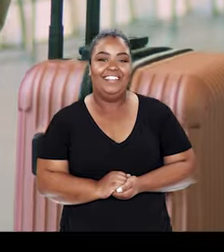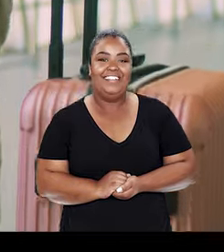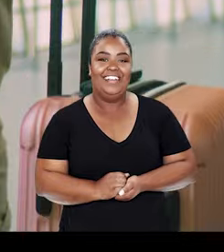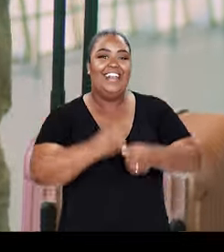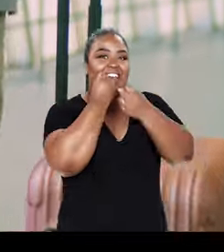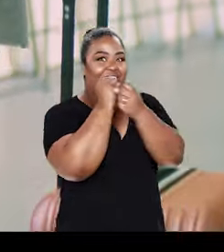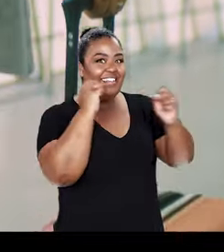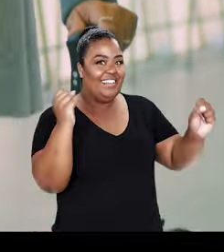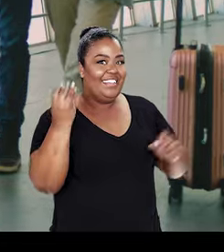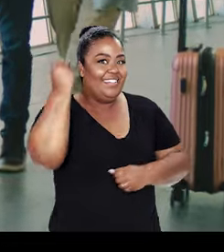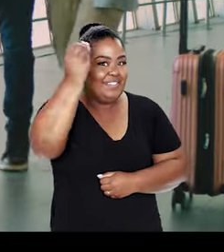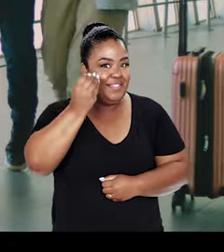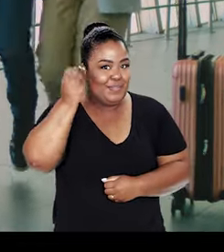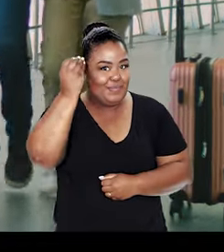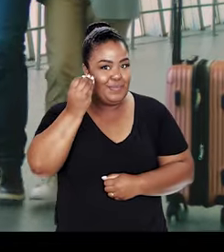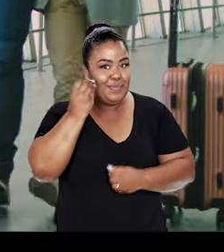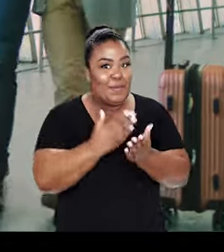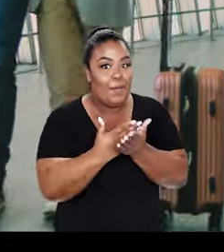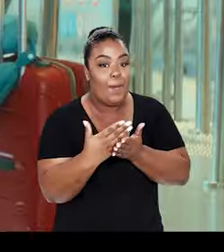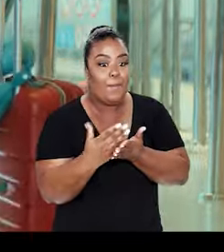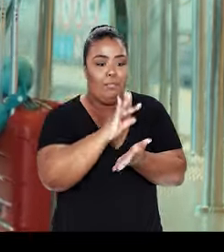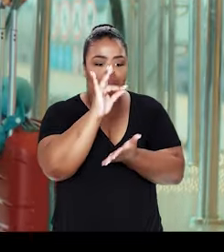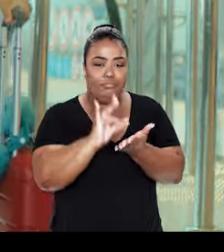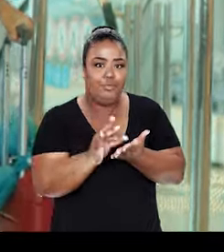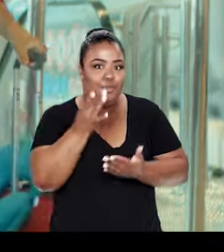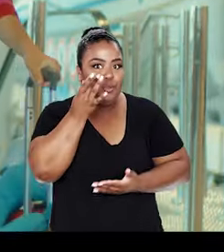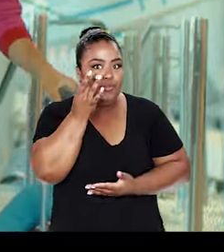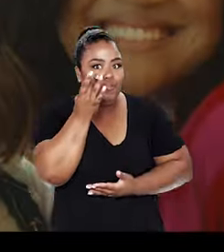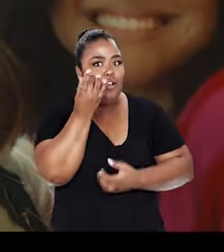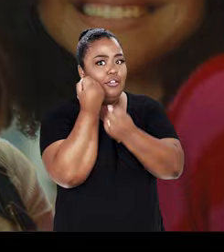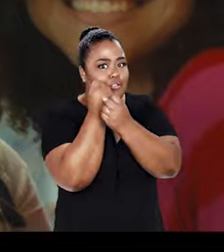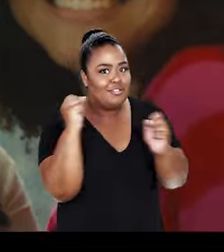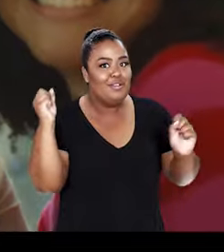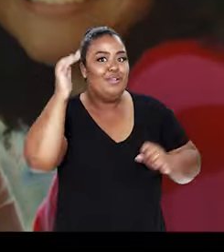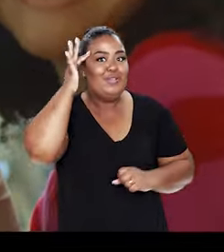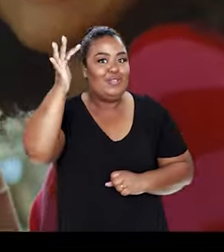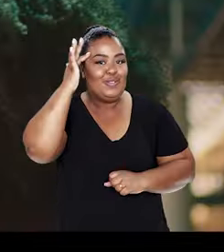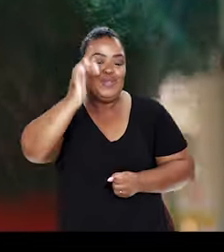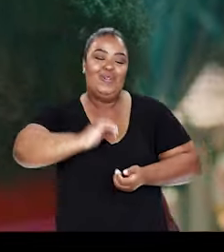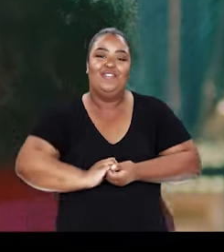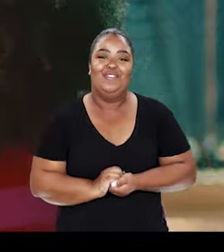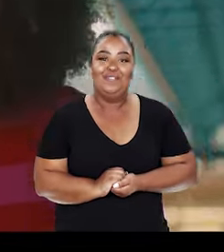Grandes experiências nascem da realização de grandes sonhos.